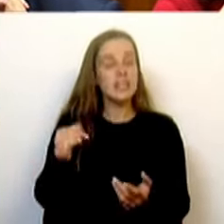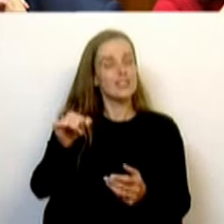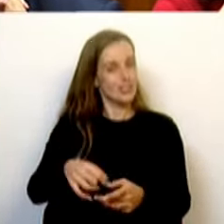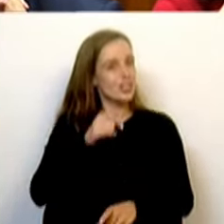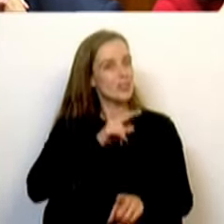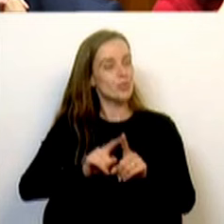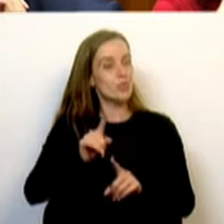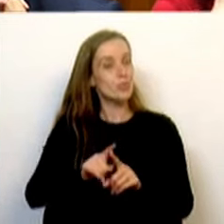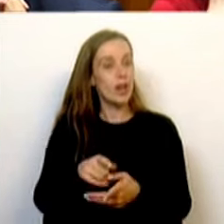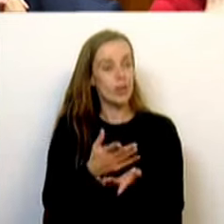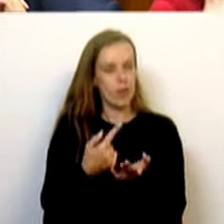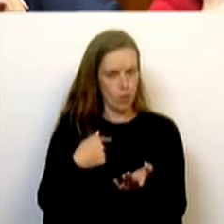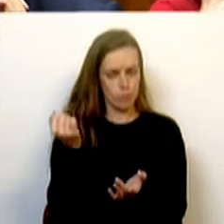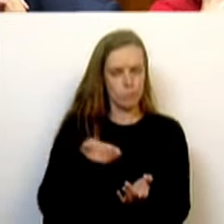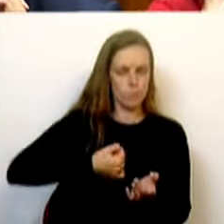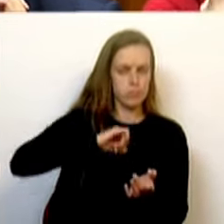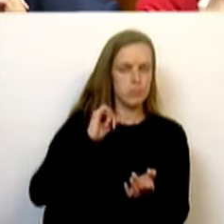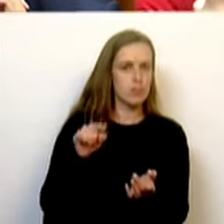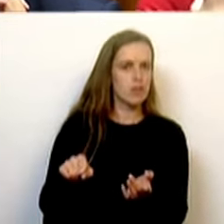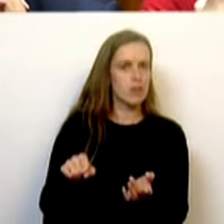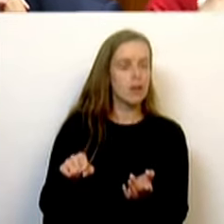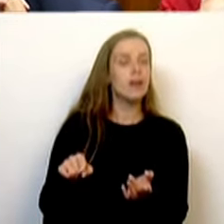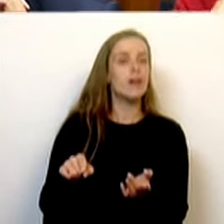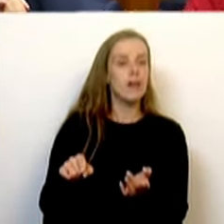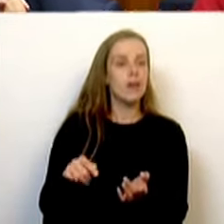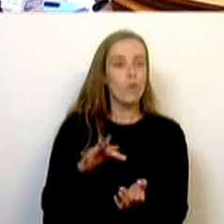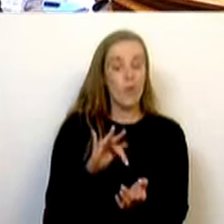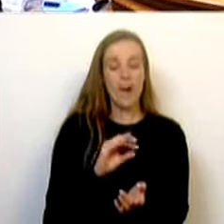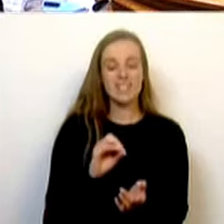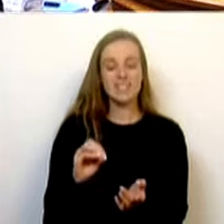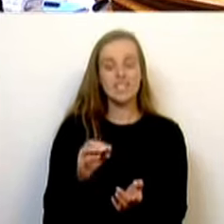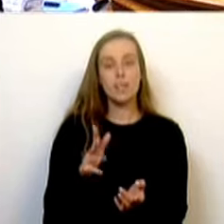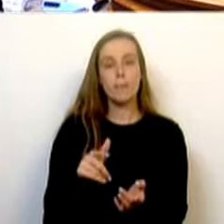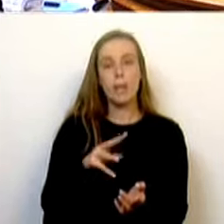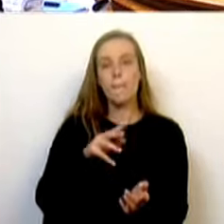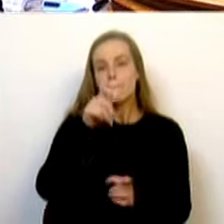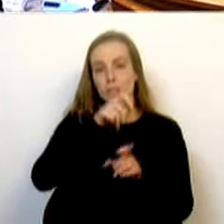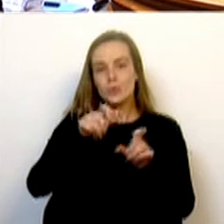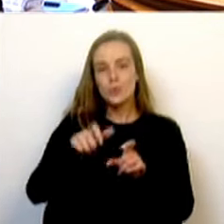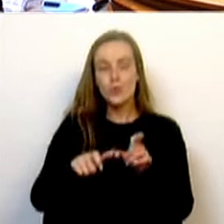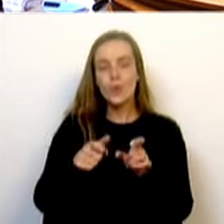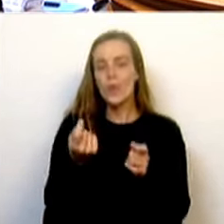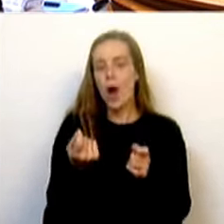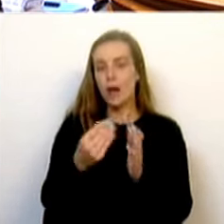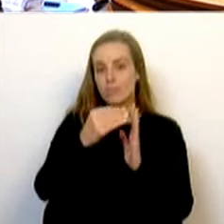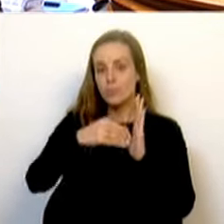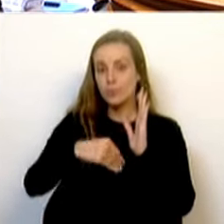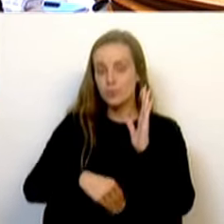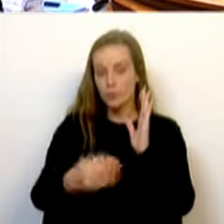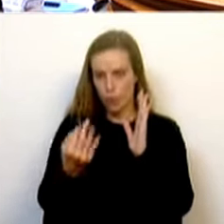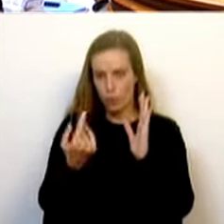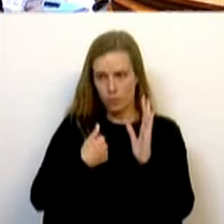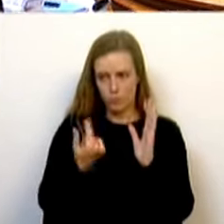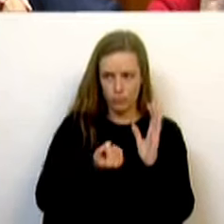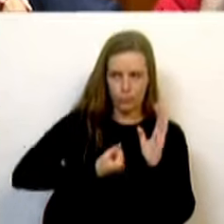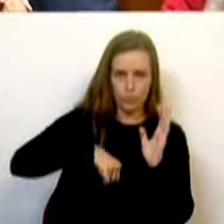senhores deputados, eu não ignoro que há quase 400 mil pessoas que assinaram uma petição. Agora, o que eu também